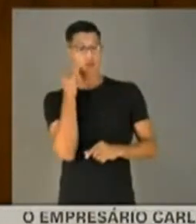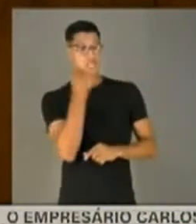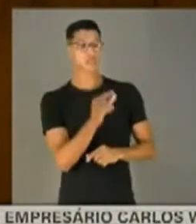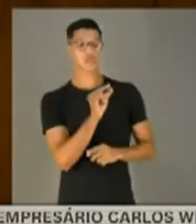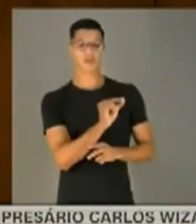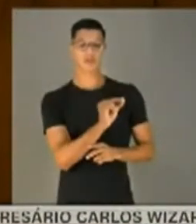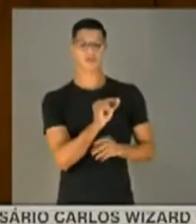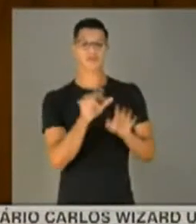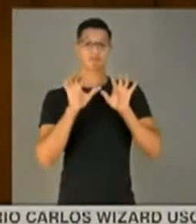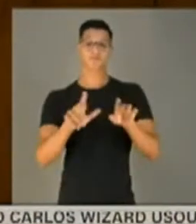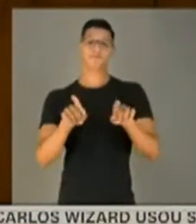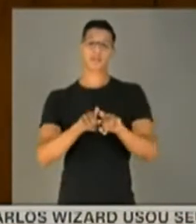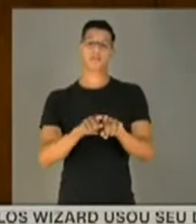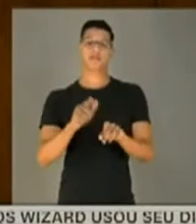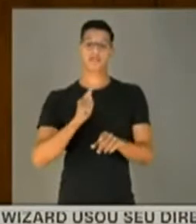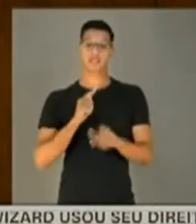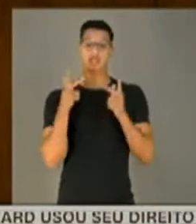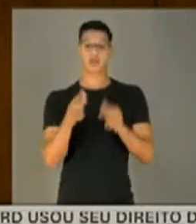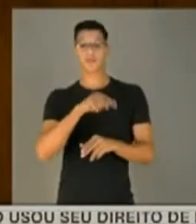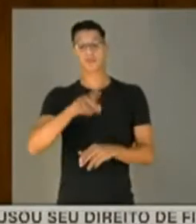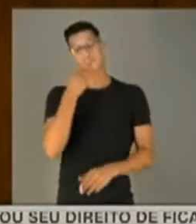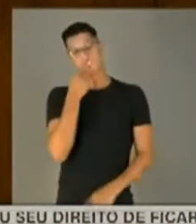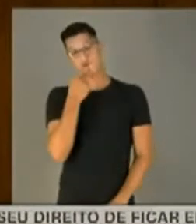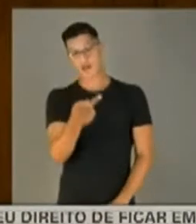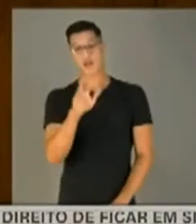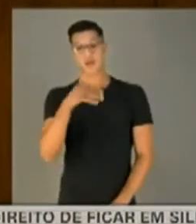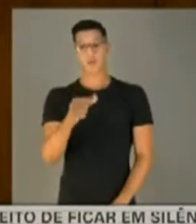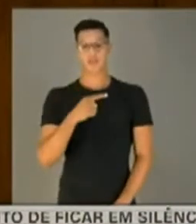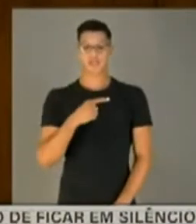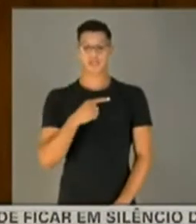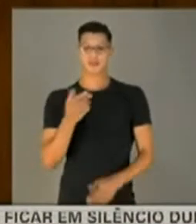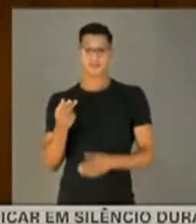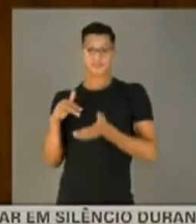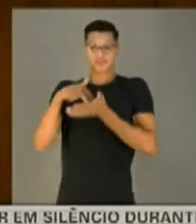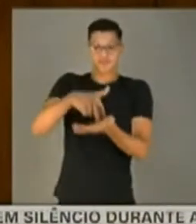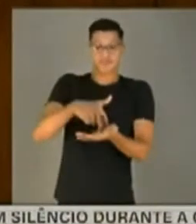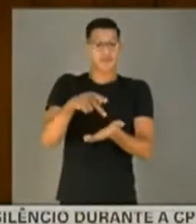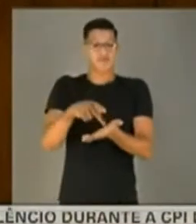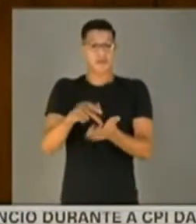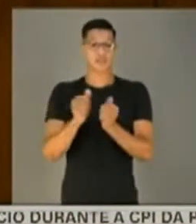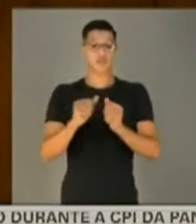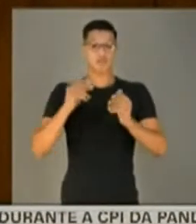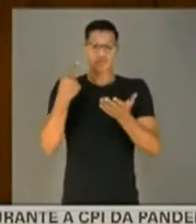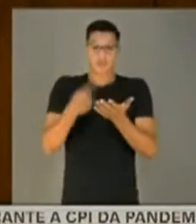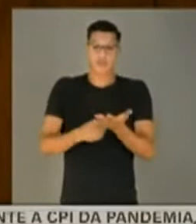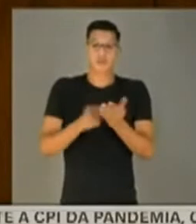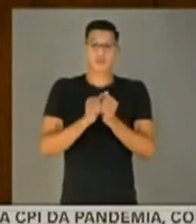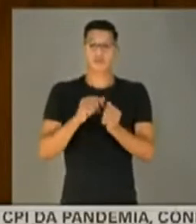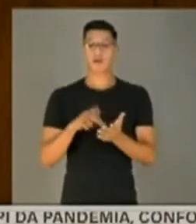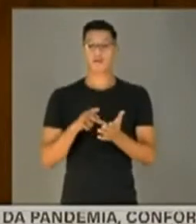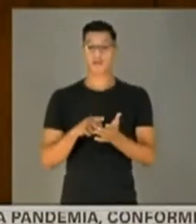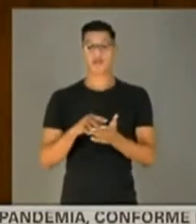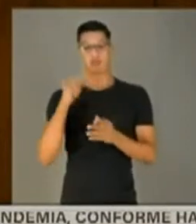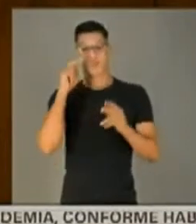que isso também tem como o senhor falar, quando o senhor está diante da verdade, com esse comprometimento com a verdade,